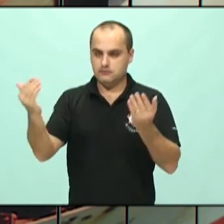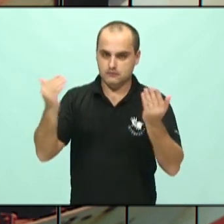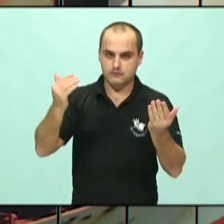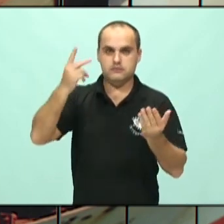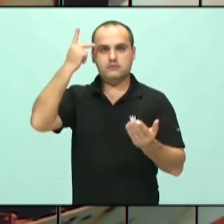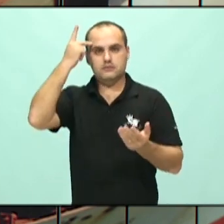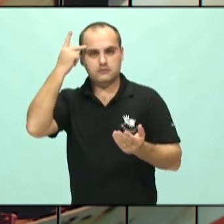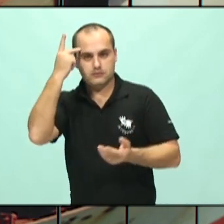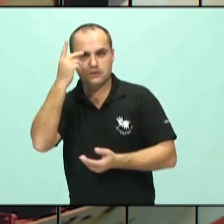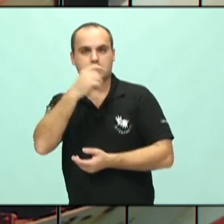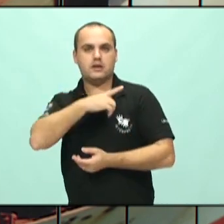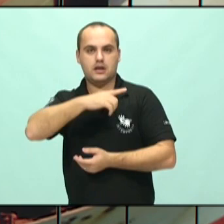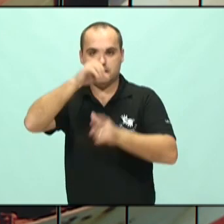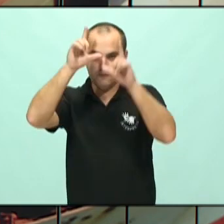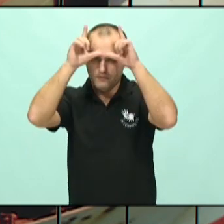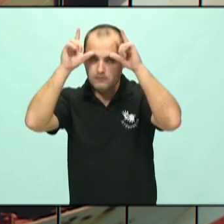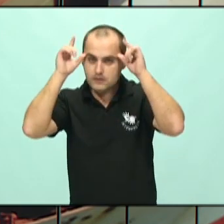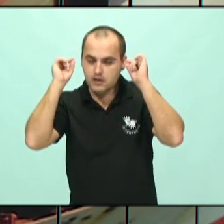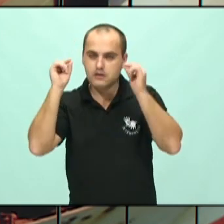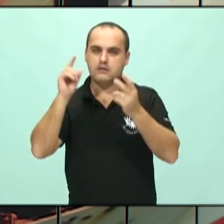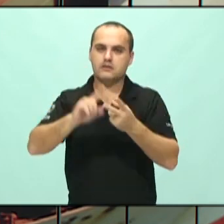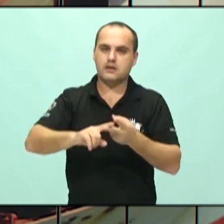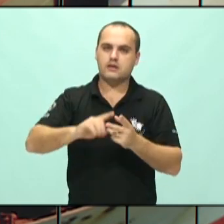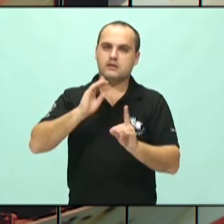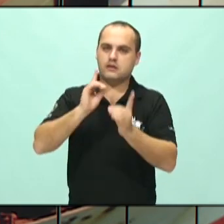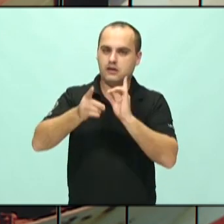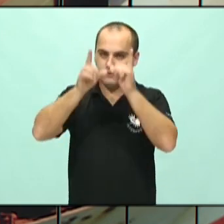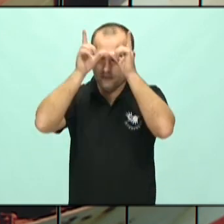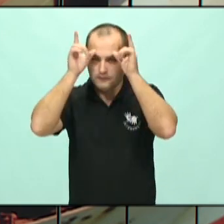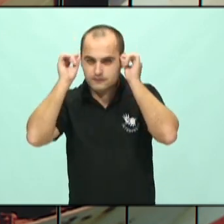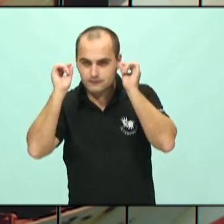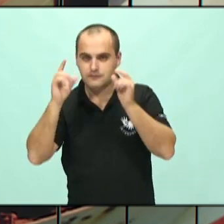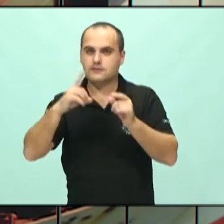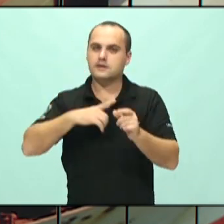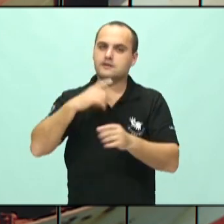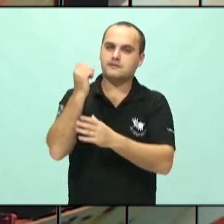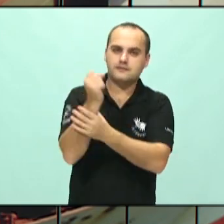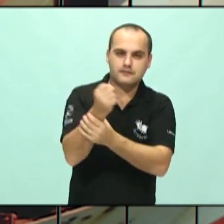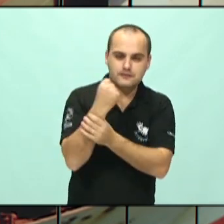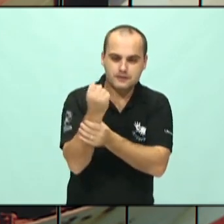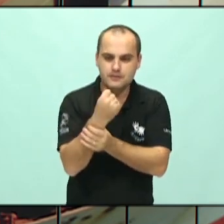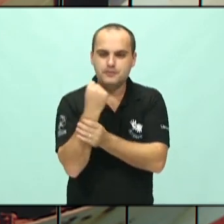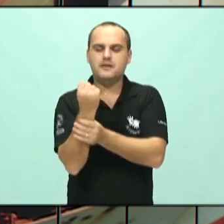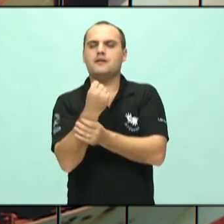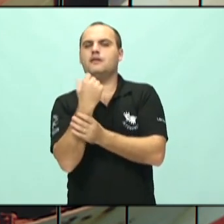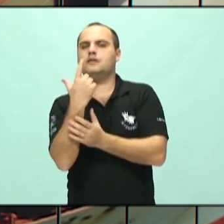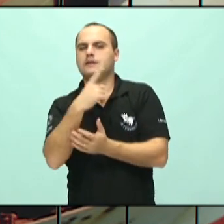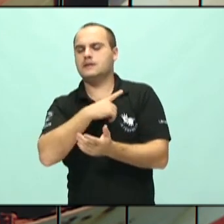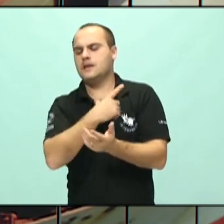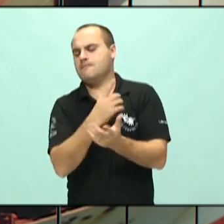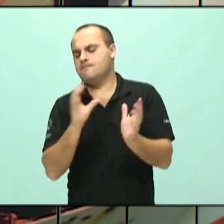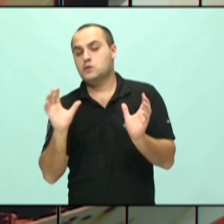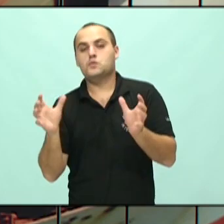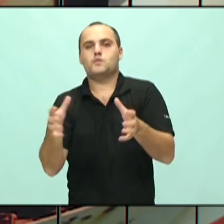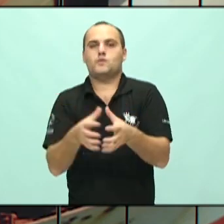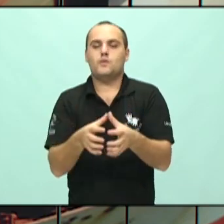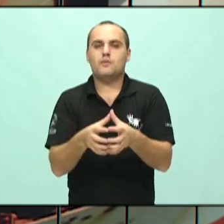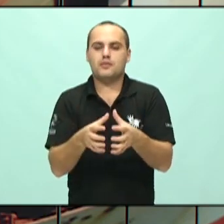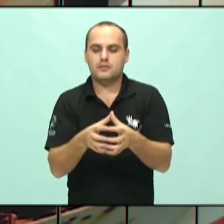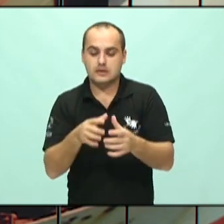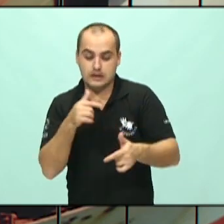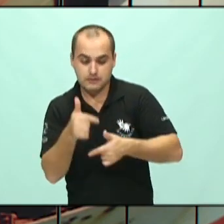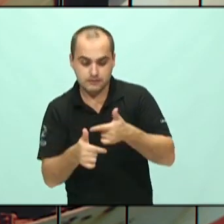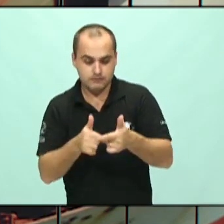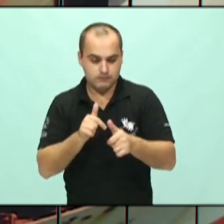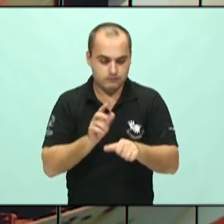tem enfermeiro, técnicos em enfermagem, a gente tem fisioterapeutas, né? Tem toda uma equipe trabalhando